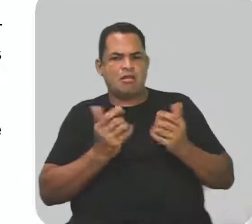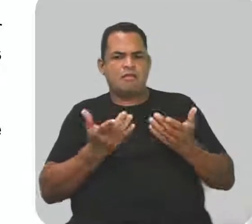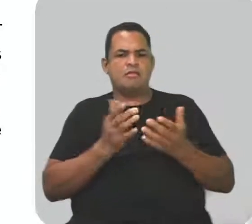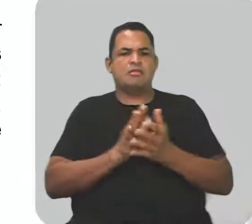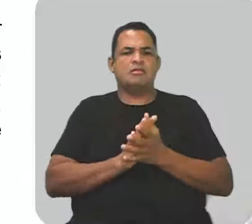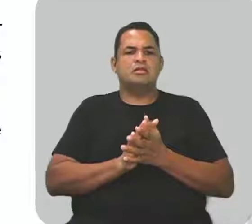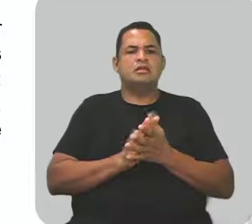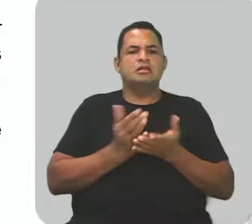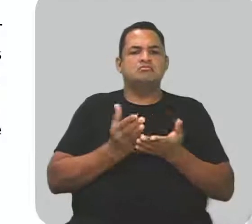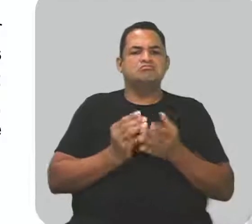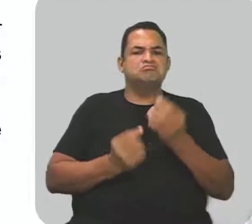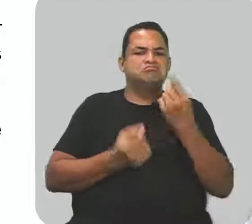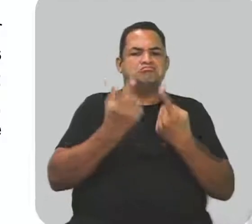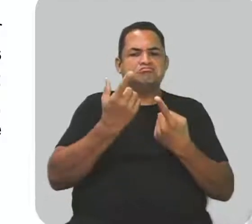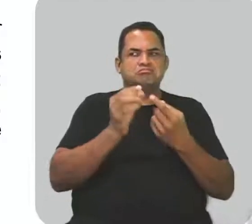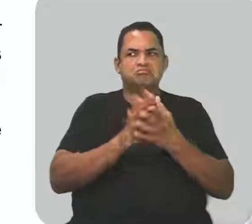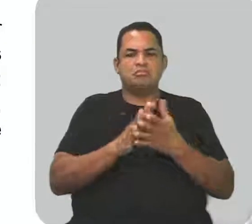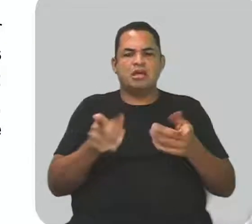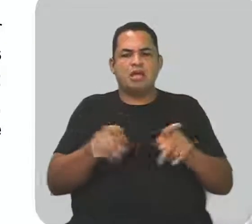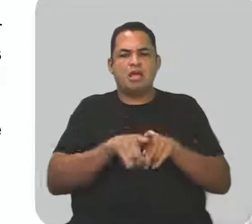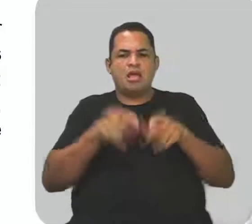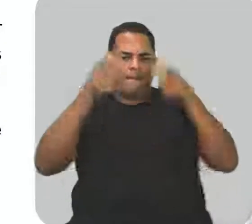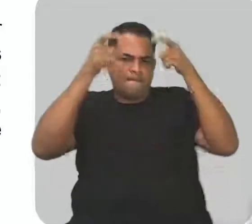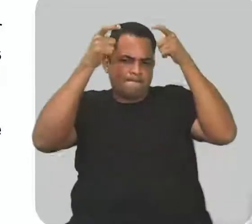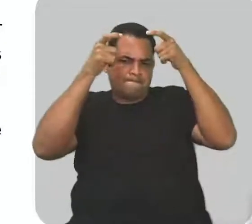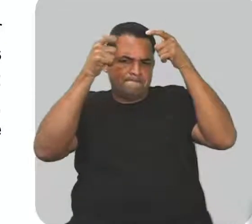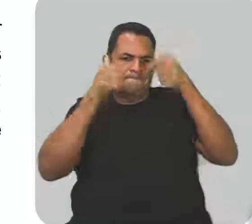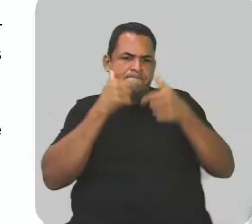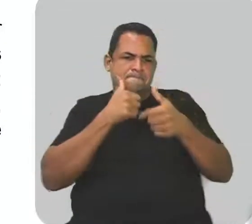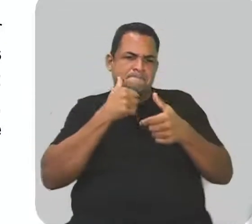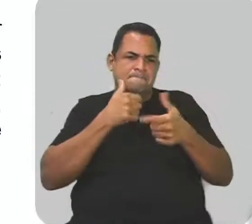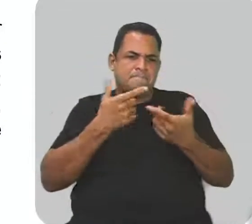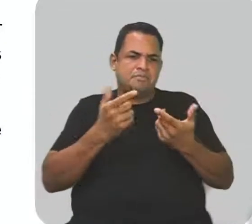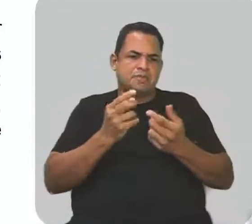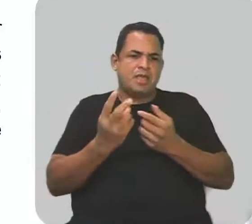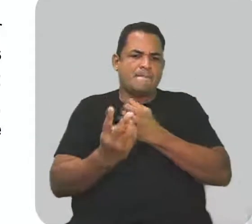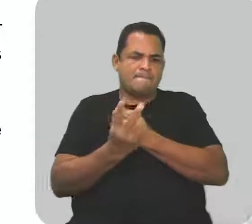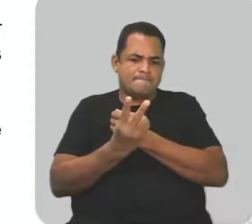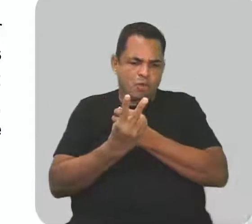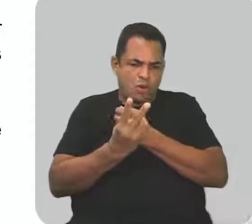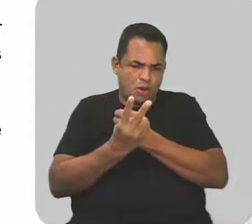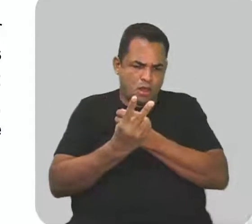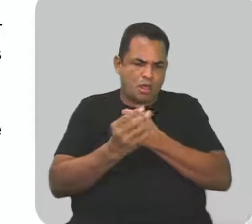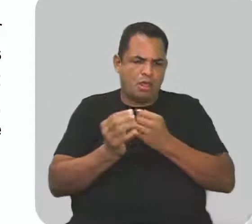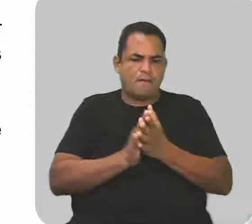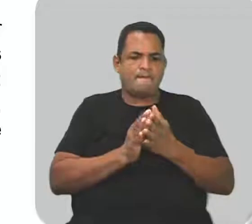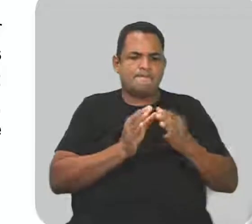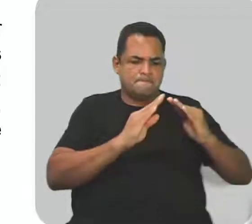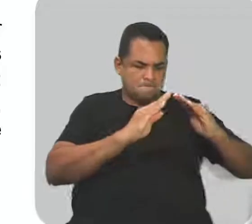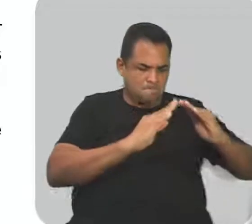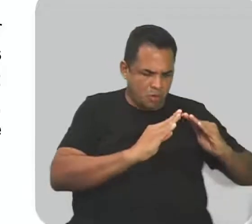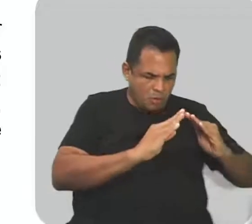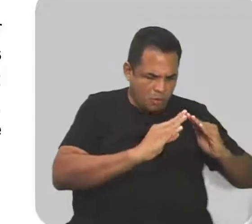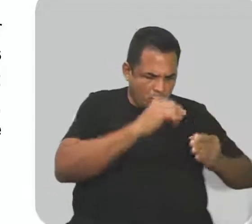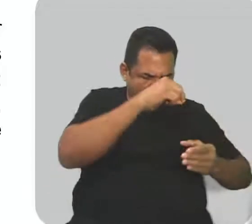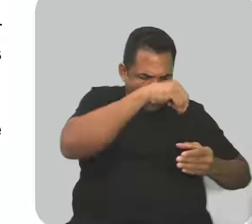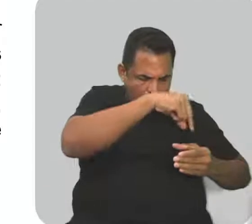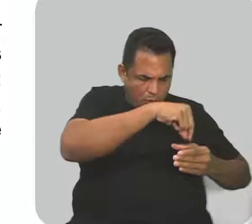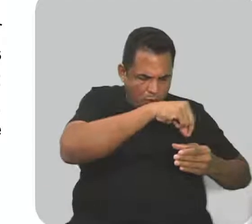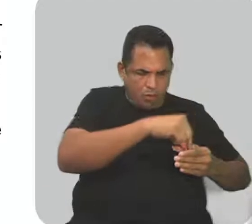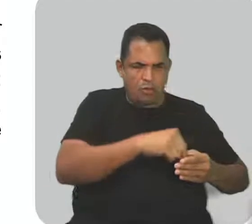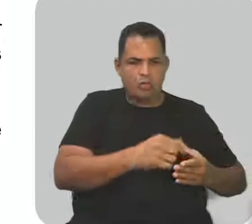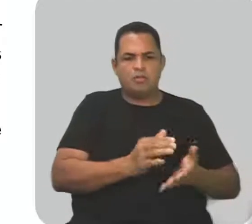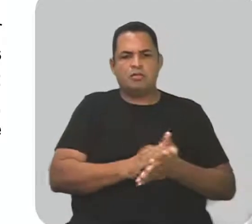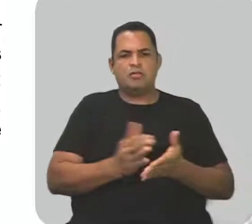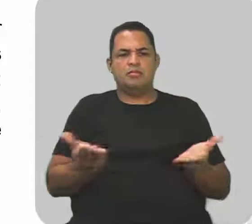lavas. Em alguns casos, a rainha e protegem o formigueiro.